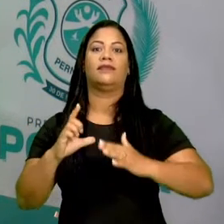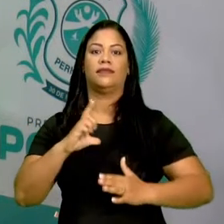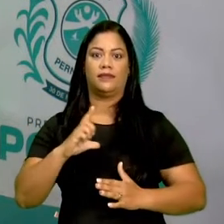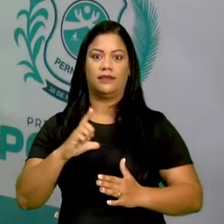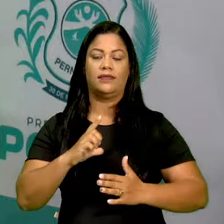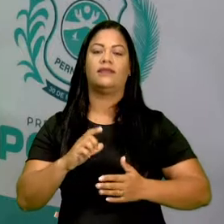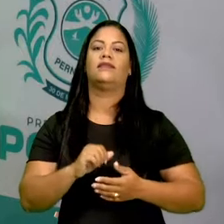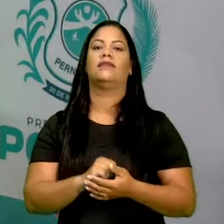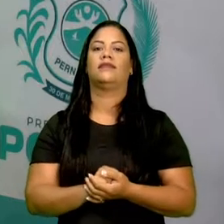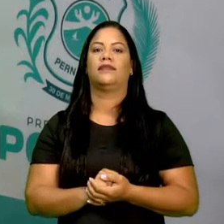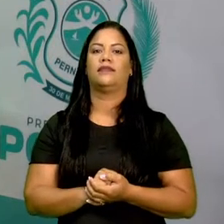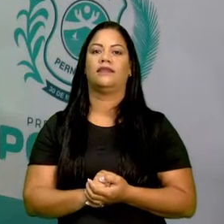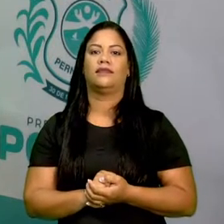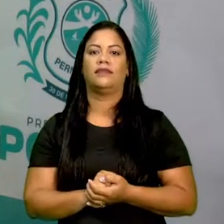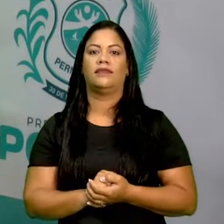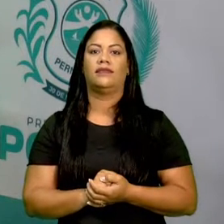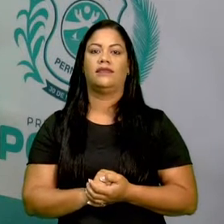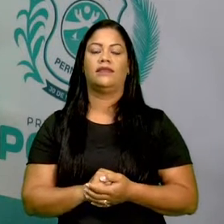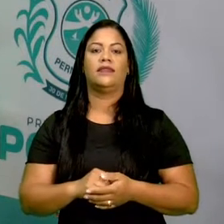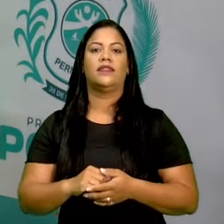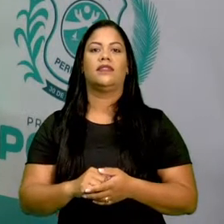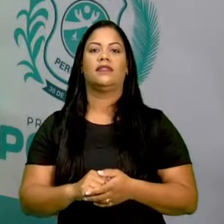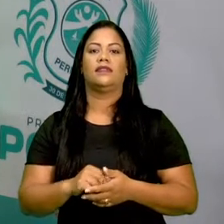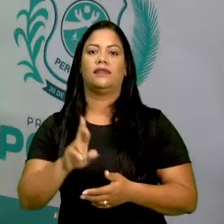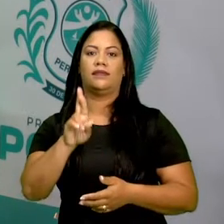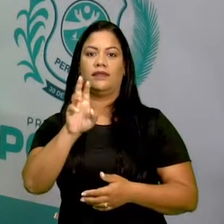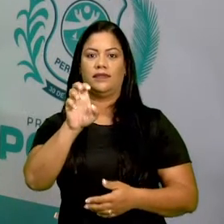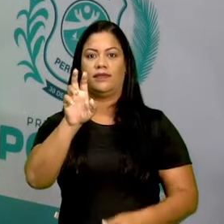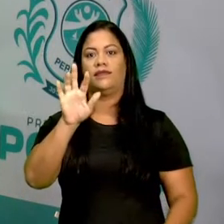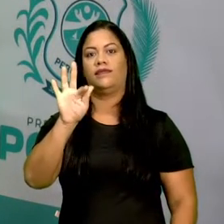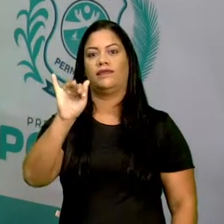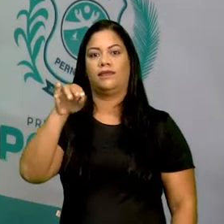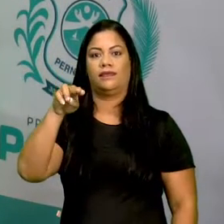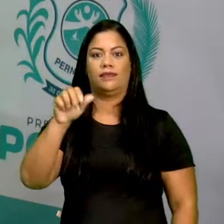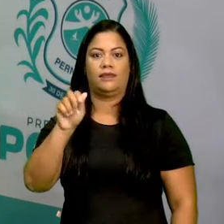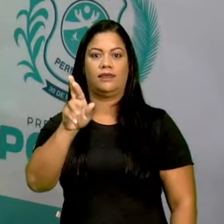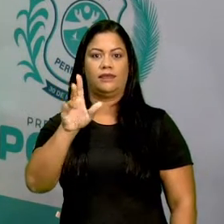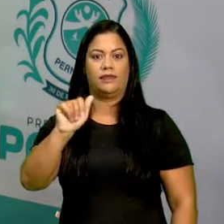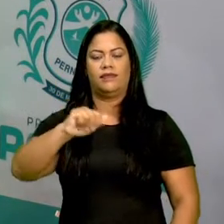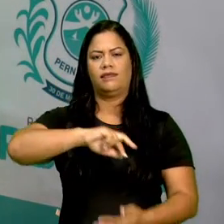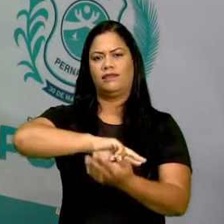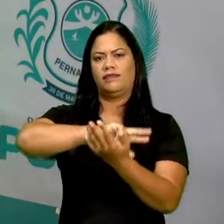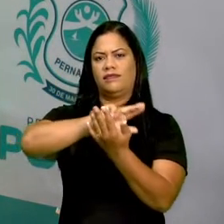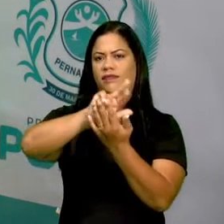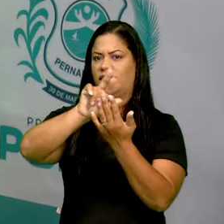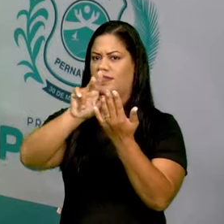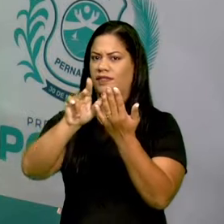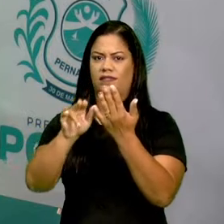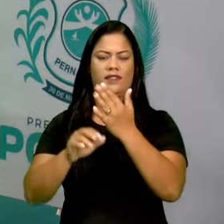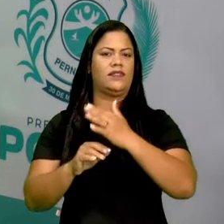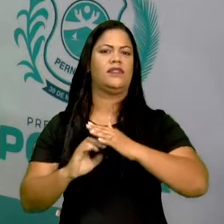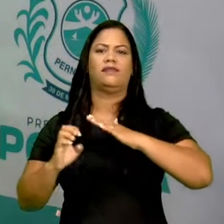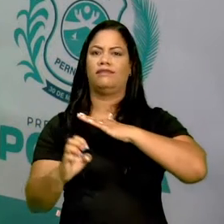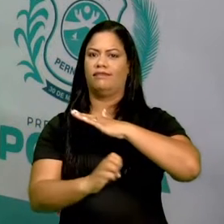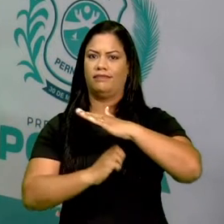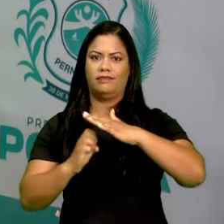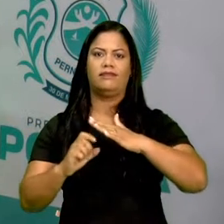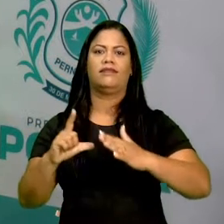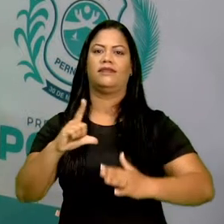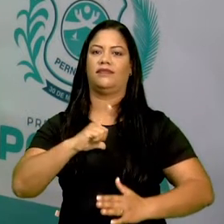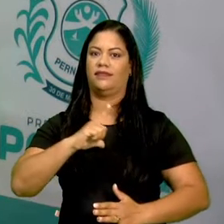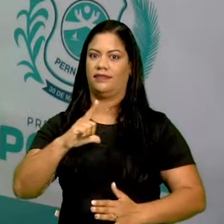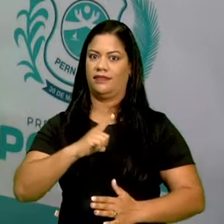Atlântico Sul, Refinaria Abreu e Lima e outras, muitas indústrias que tem lá.